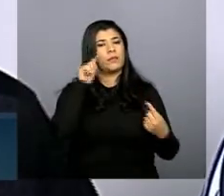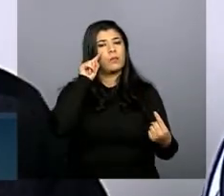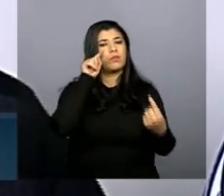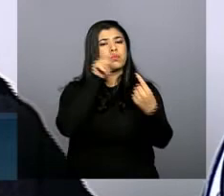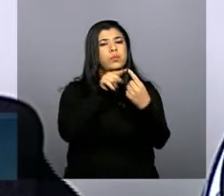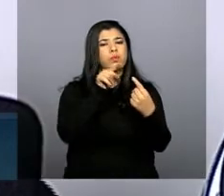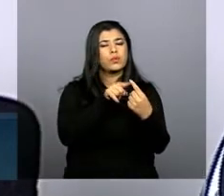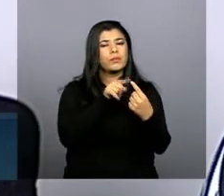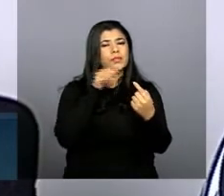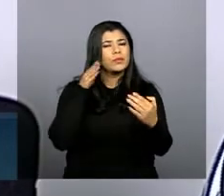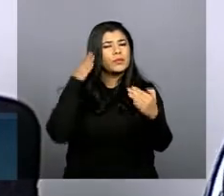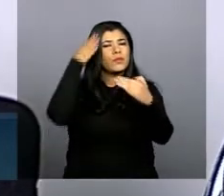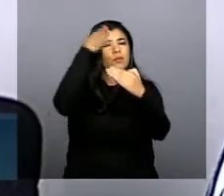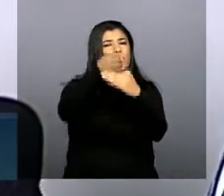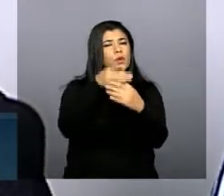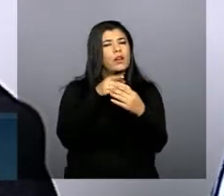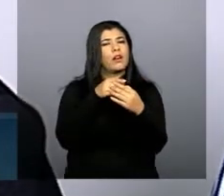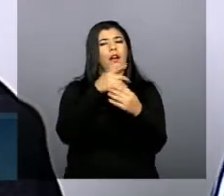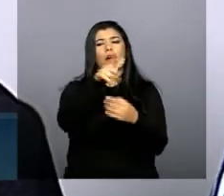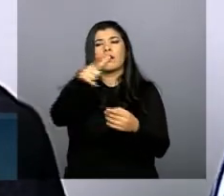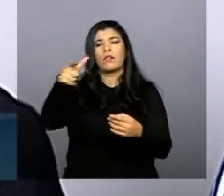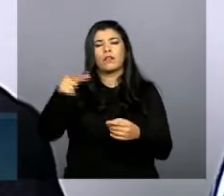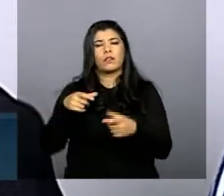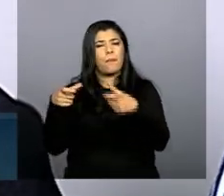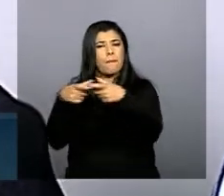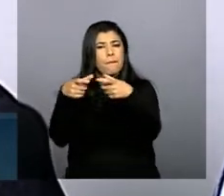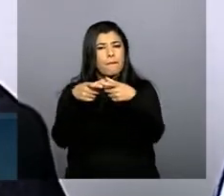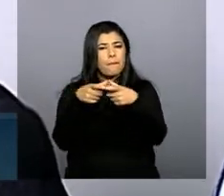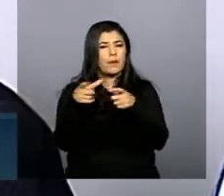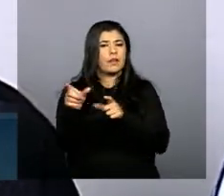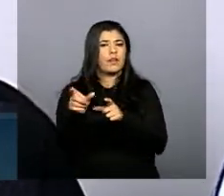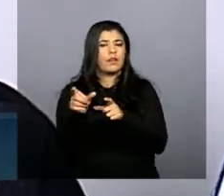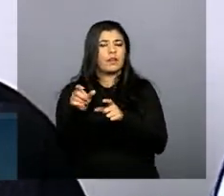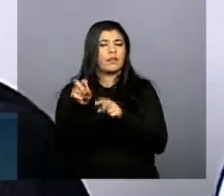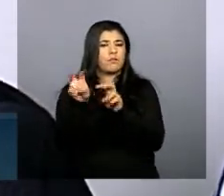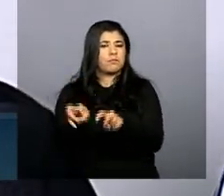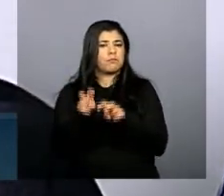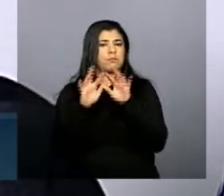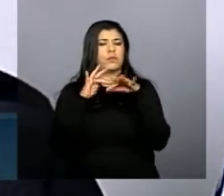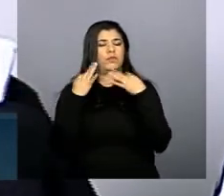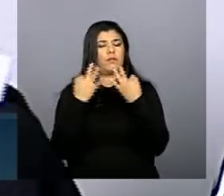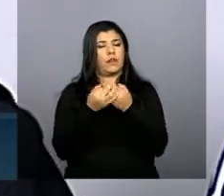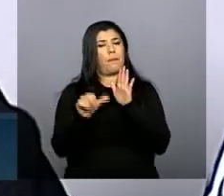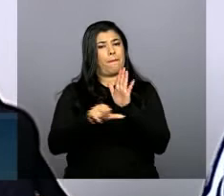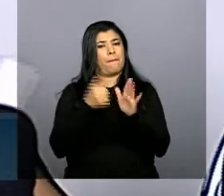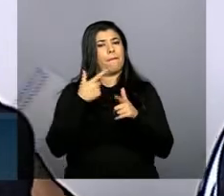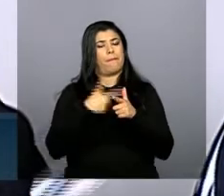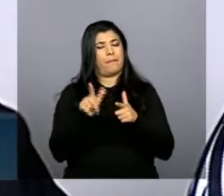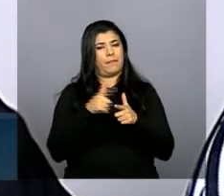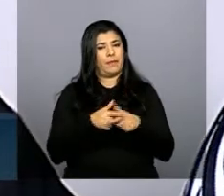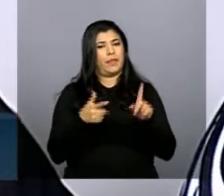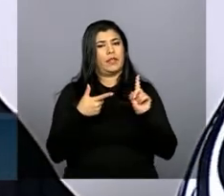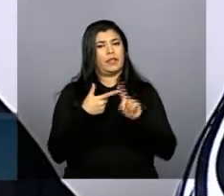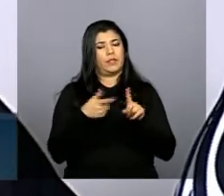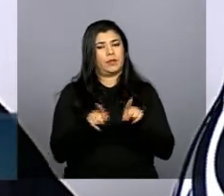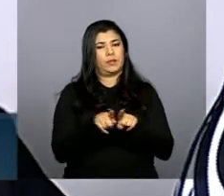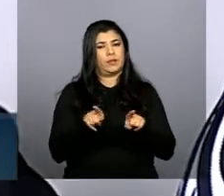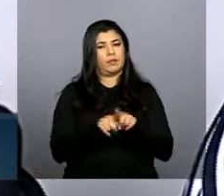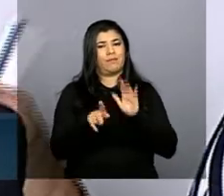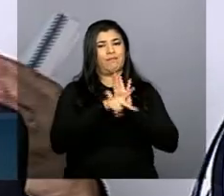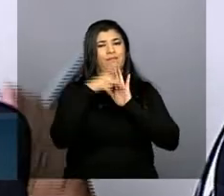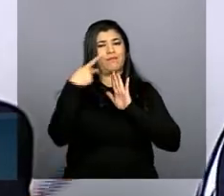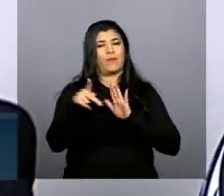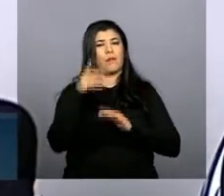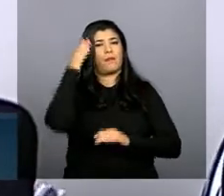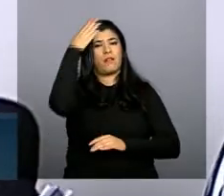agricultores então isso nós estamos fazendo uma avaliação inclusive com os movimentos da agricultura familiar isso é primeiro desafio segundo desafio é a própria Amazônia o